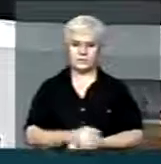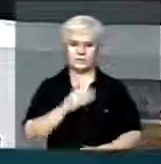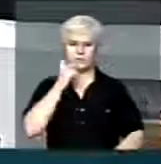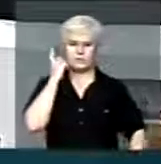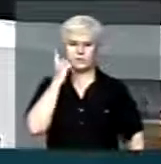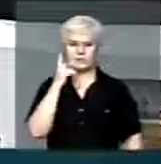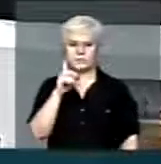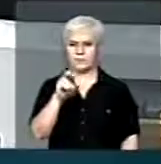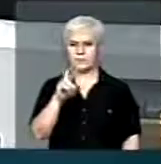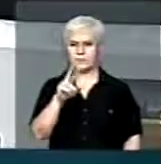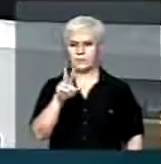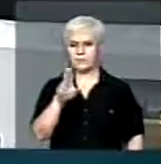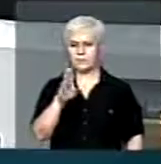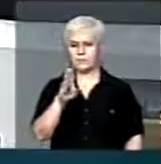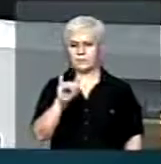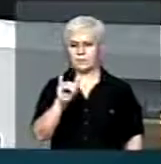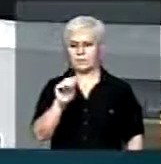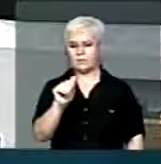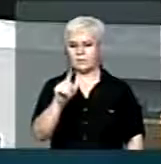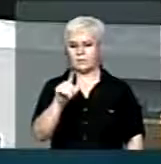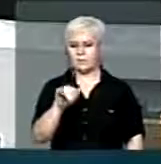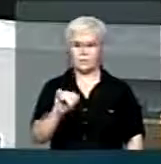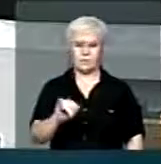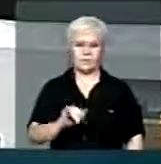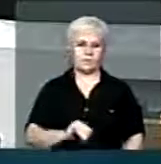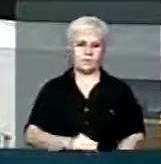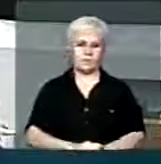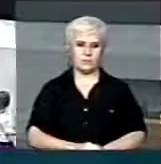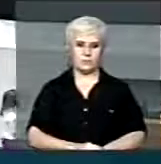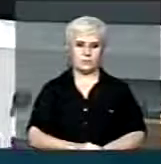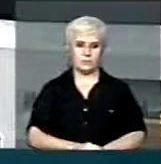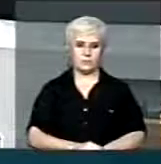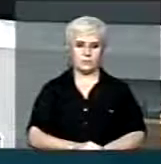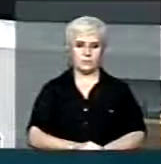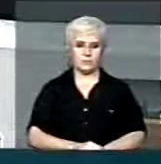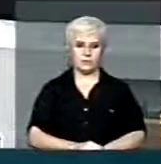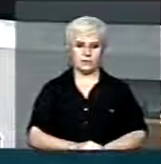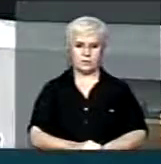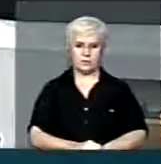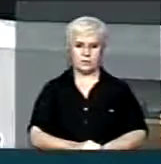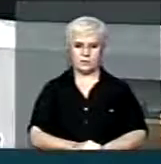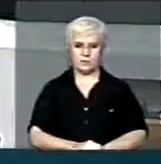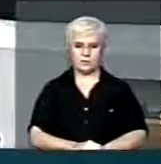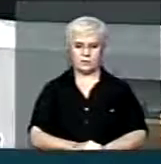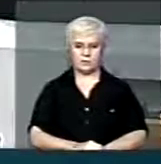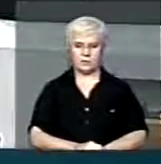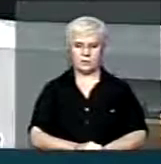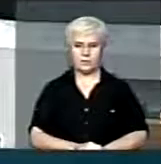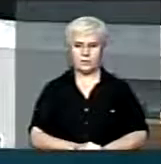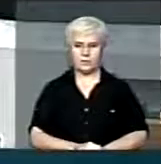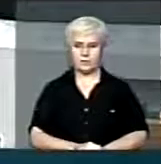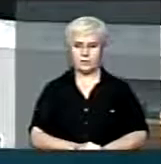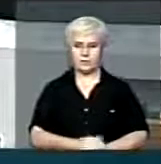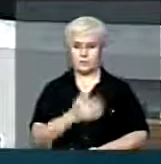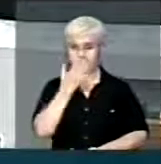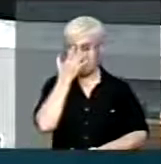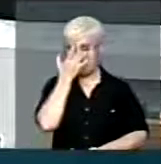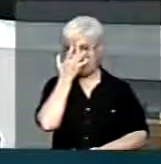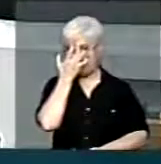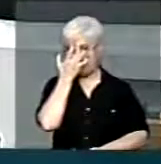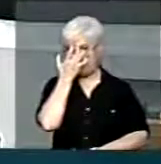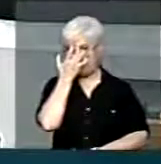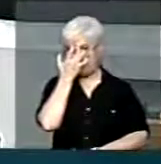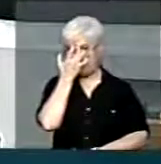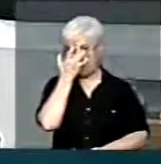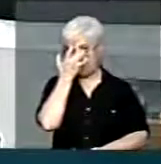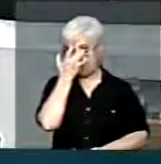Doutor Biali, não vamos dar três minutos, senão os outros não falam, Paulo. A gente vai andar. Deputado doutor Biali pergunta se vira em